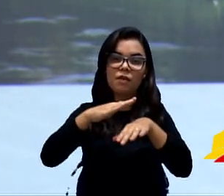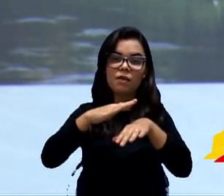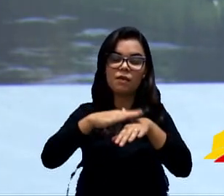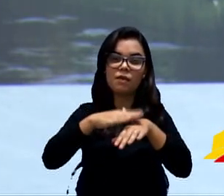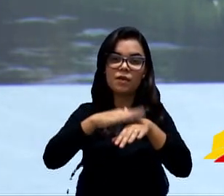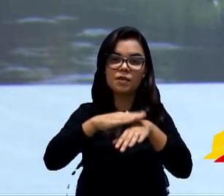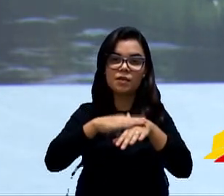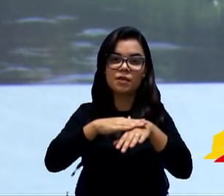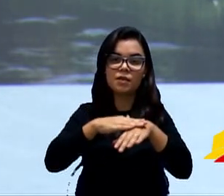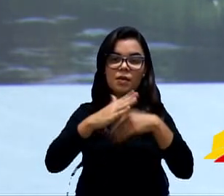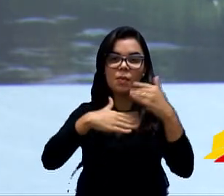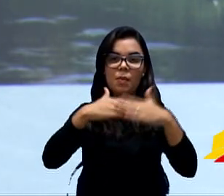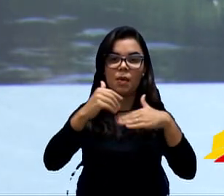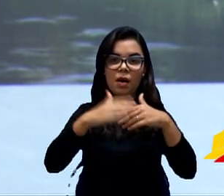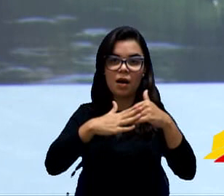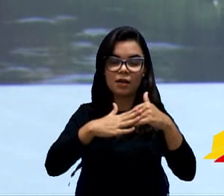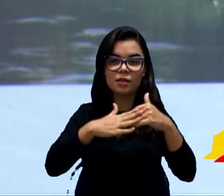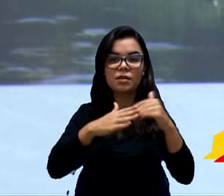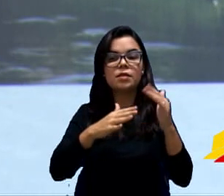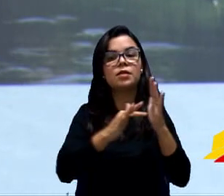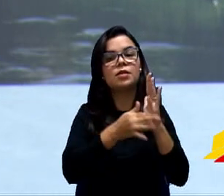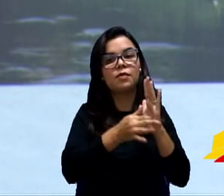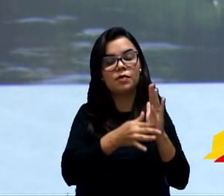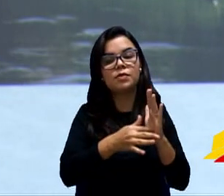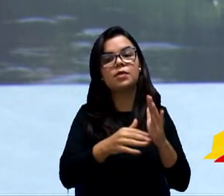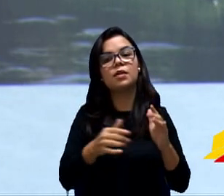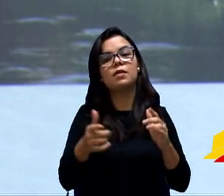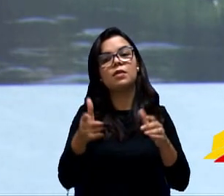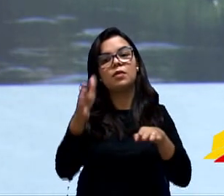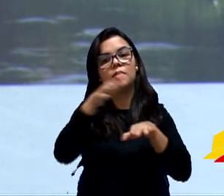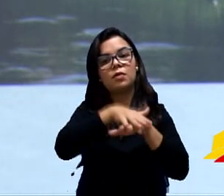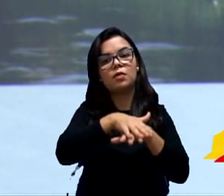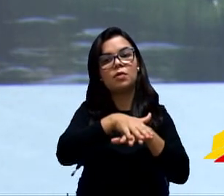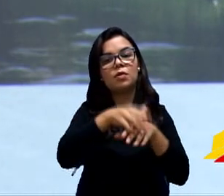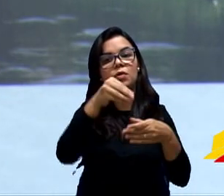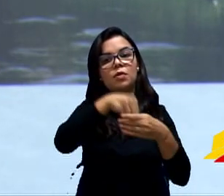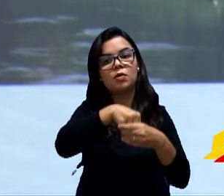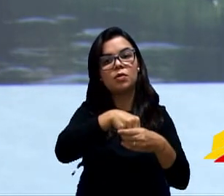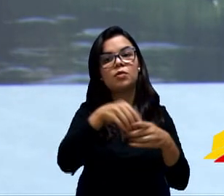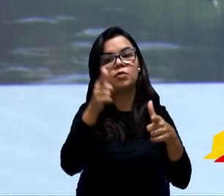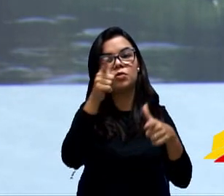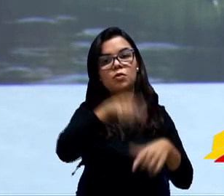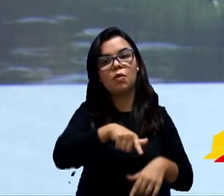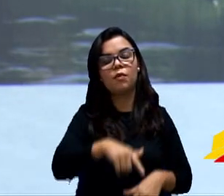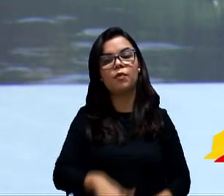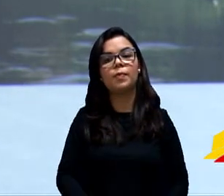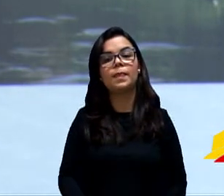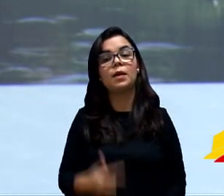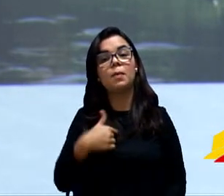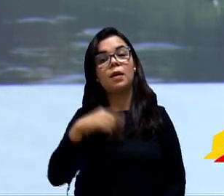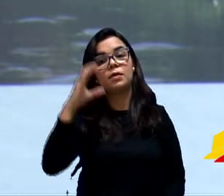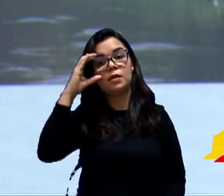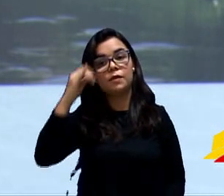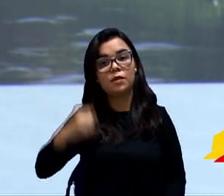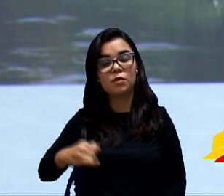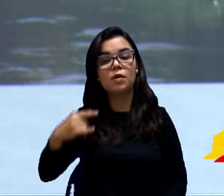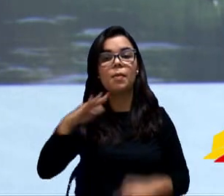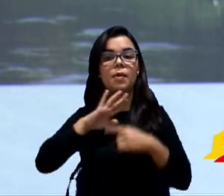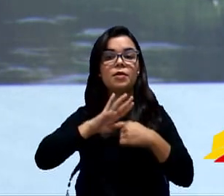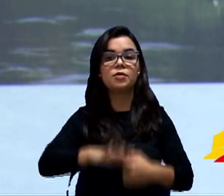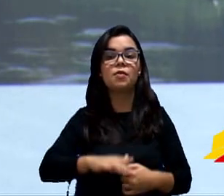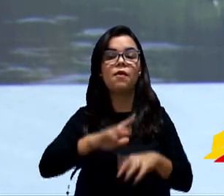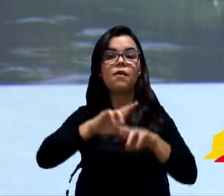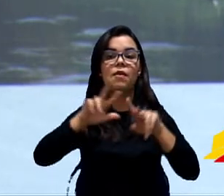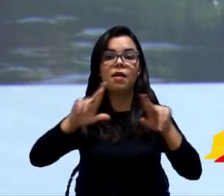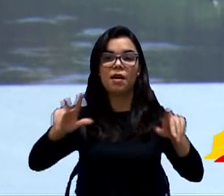vereadora Iara, enriquecendo o projeto, que, inclusive, eu subscrevi também, ela apresentou mais algumas emendas, atendendo